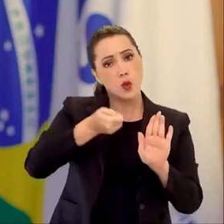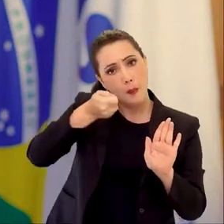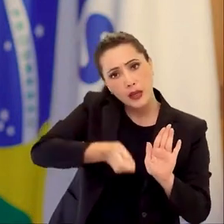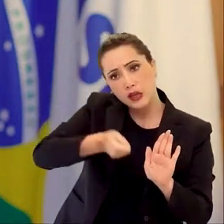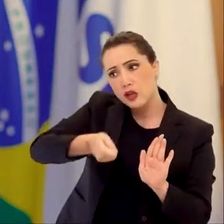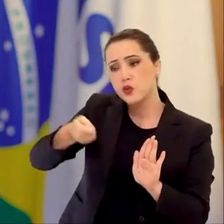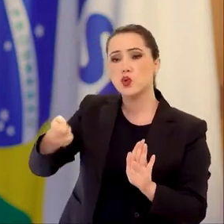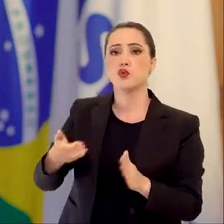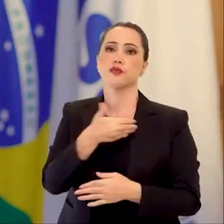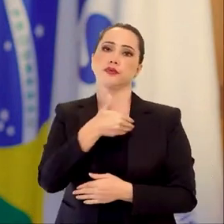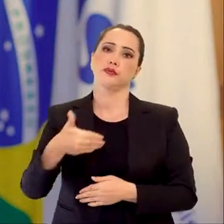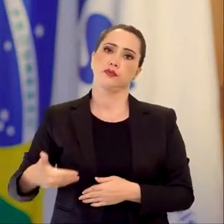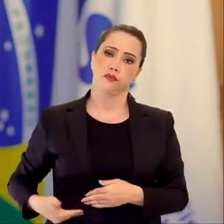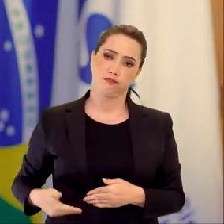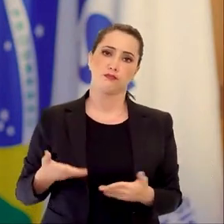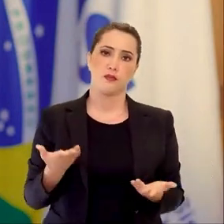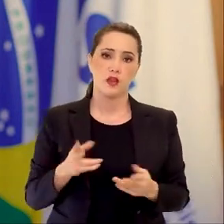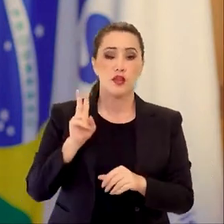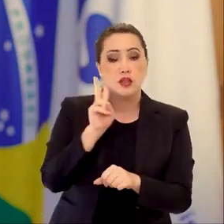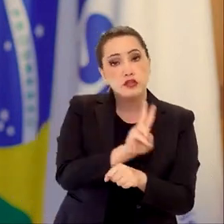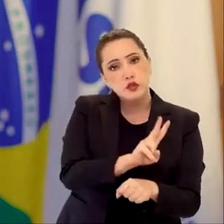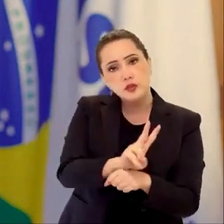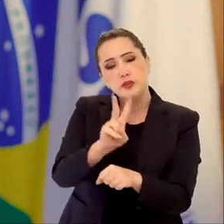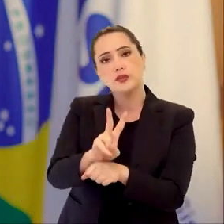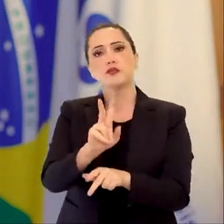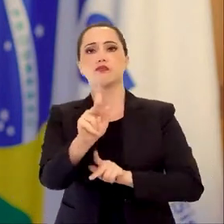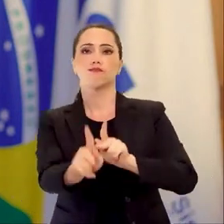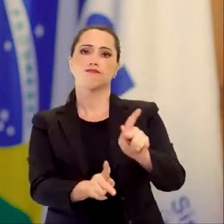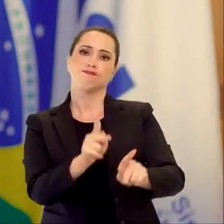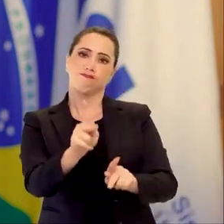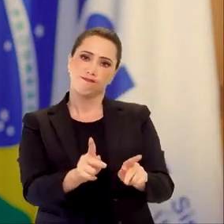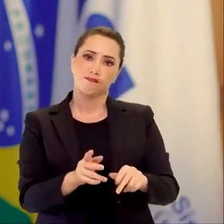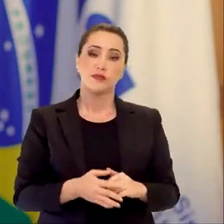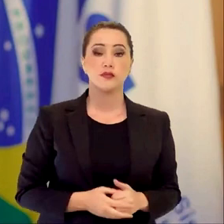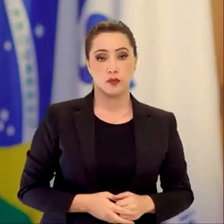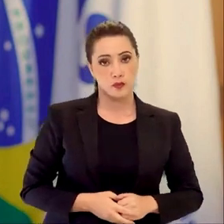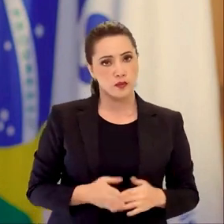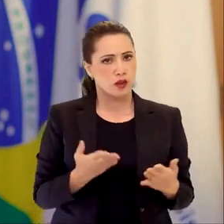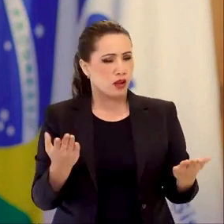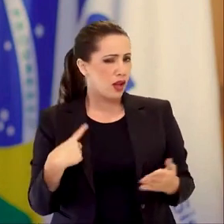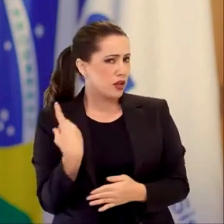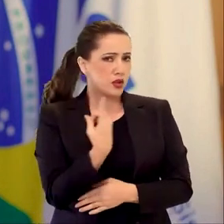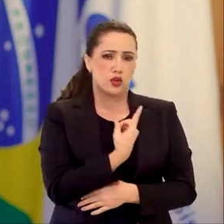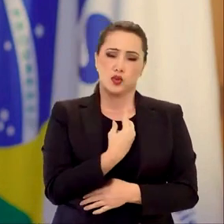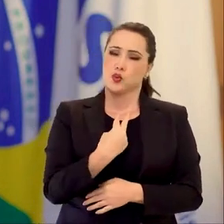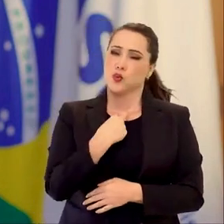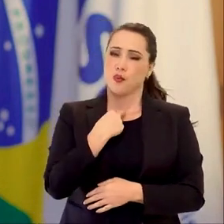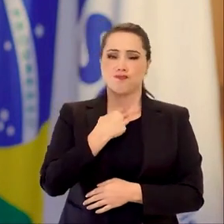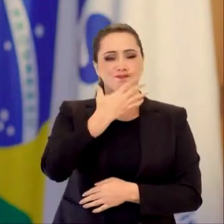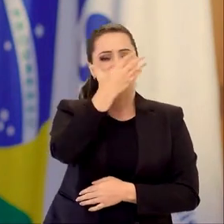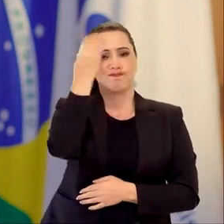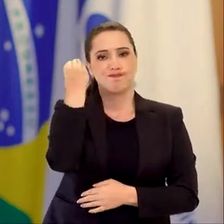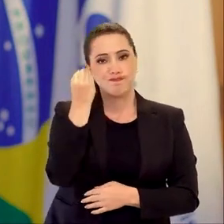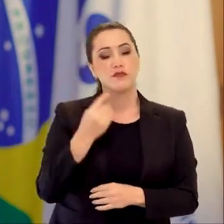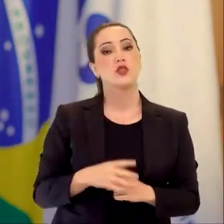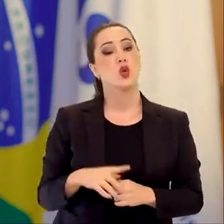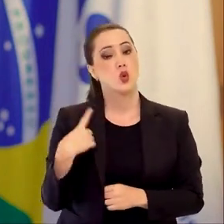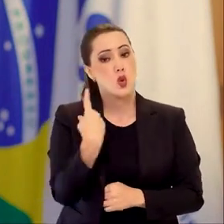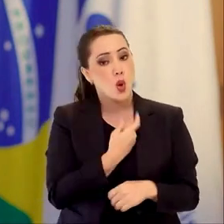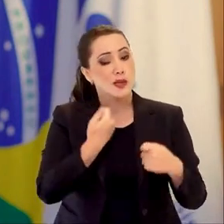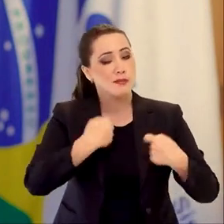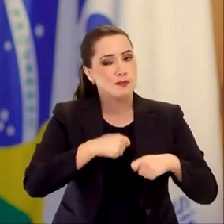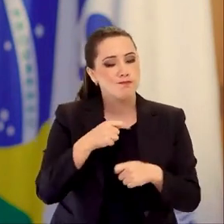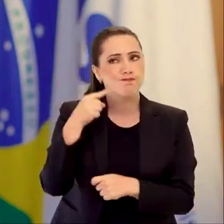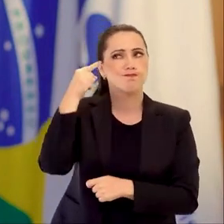obrigações de governante, de proteger a população do país. Não podemos esquecer, precisamos